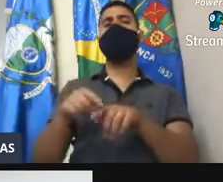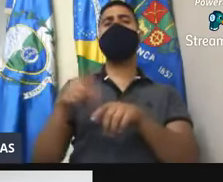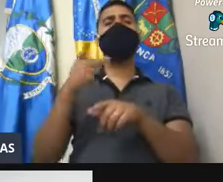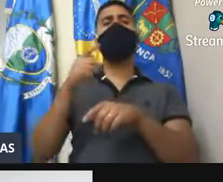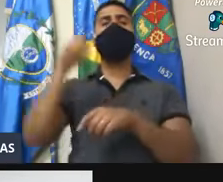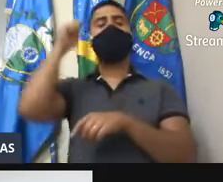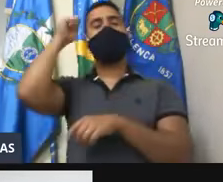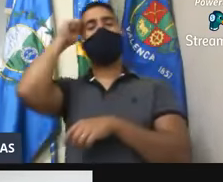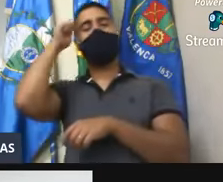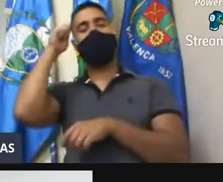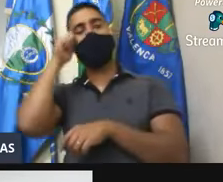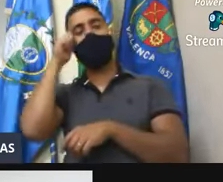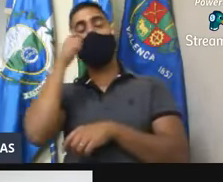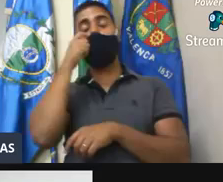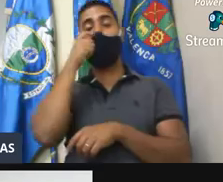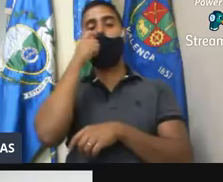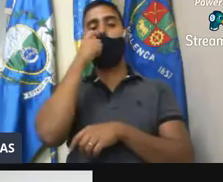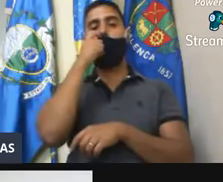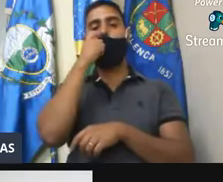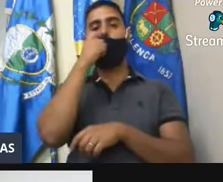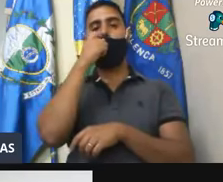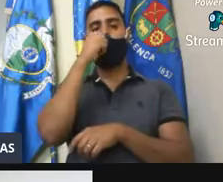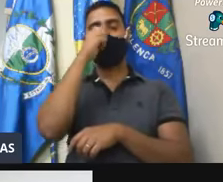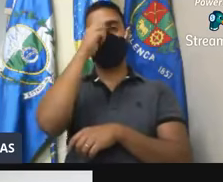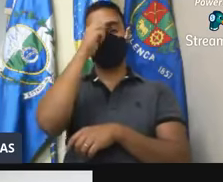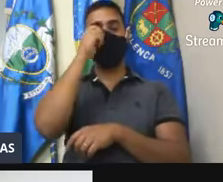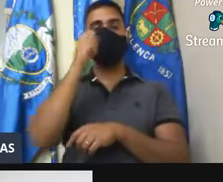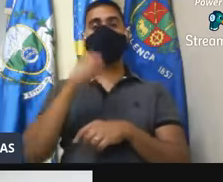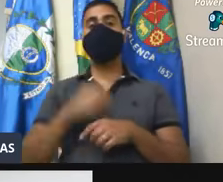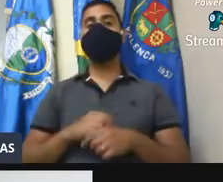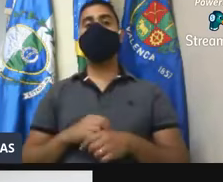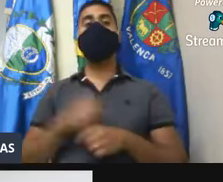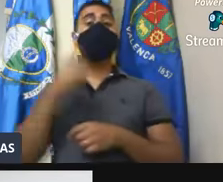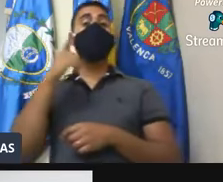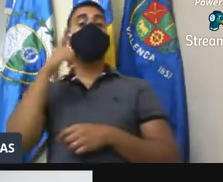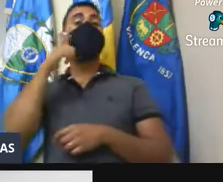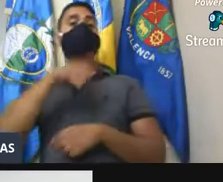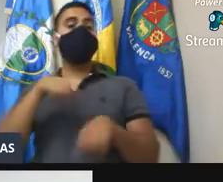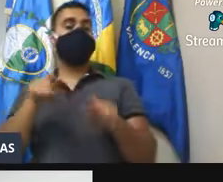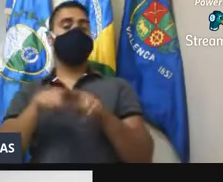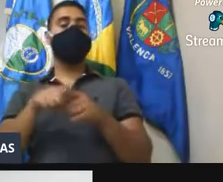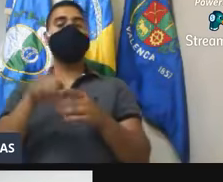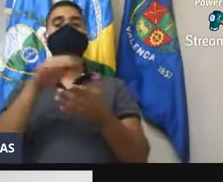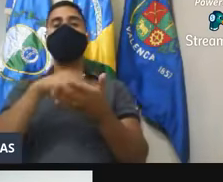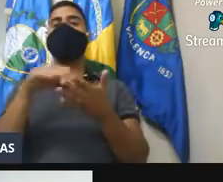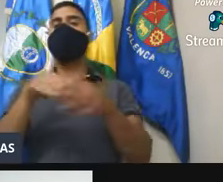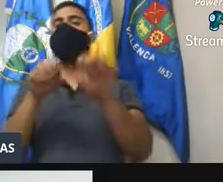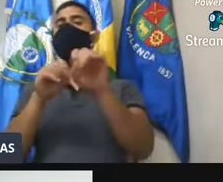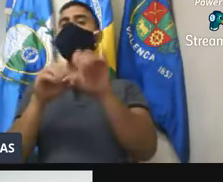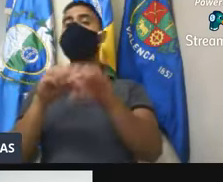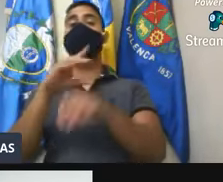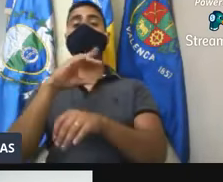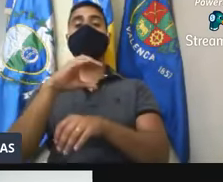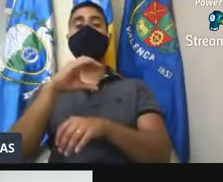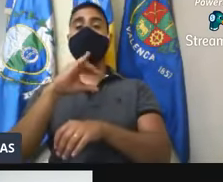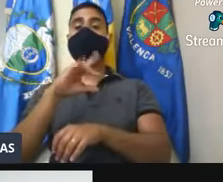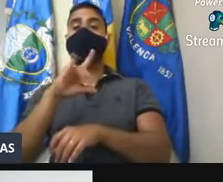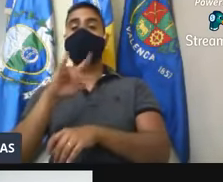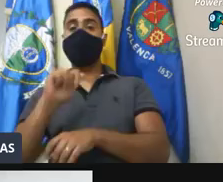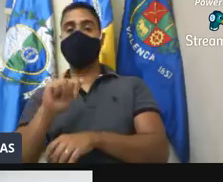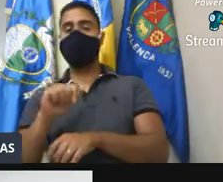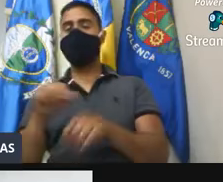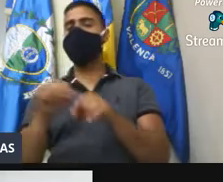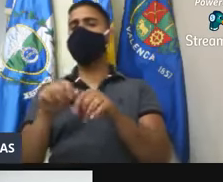sobre o autismo. conseguimos uma ação da secretária de Educação na época, a Cida Almeida, fazendo uma